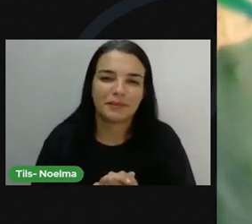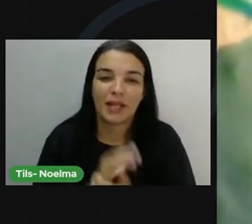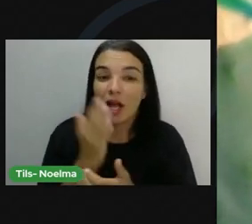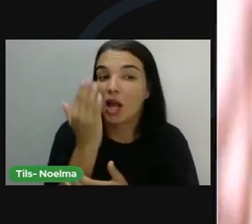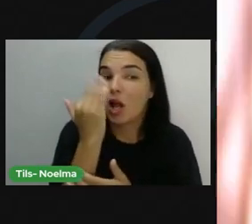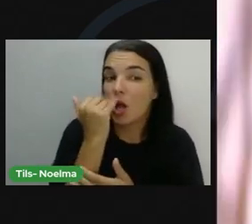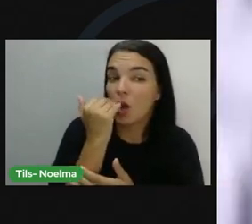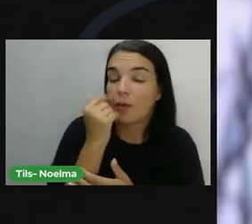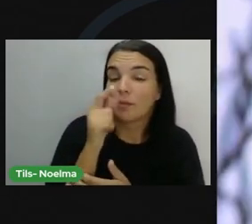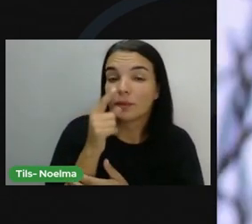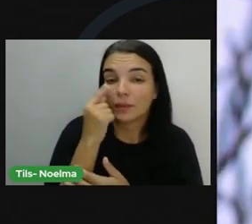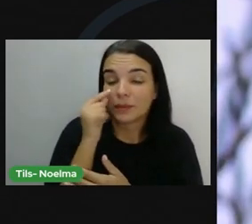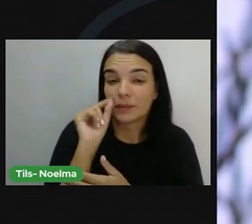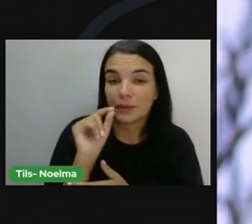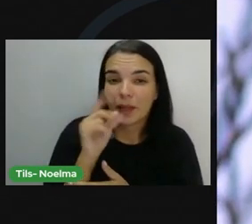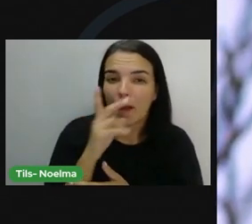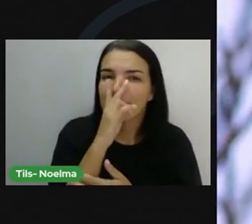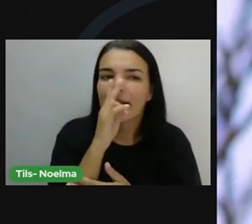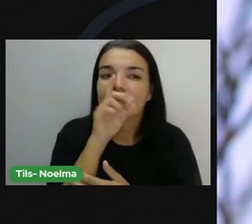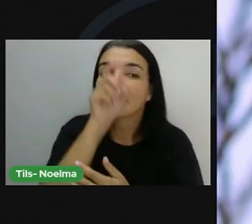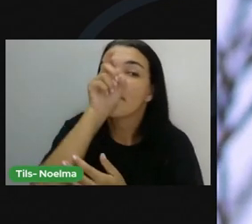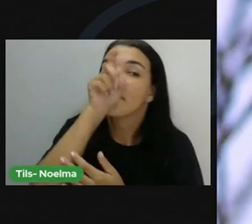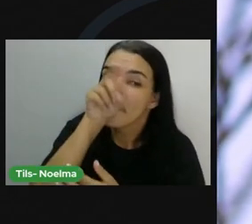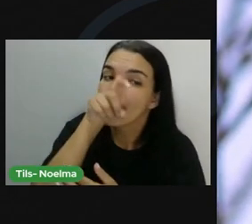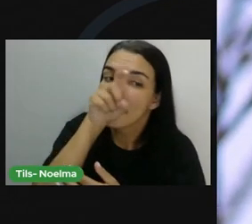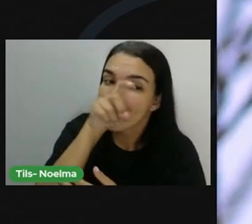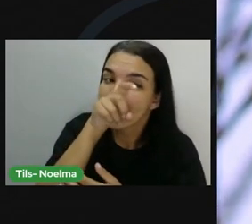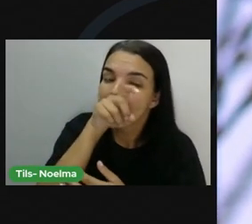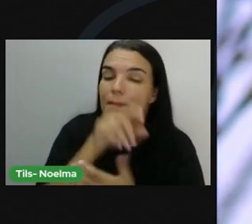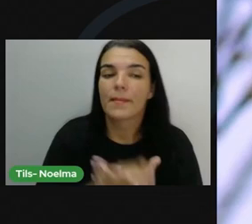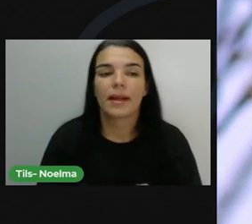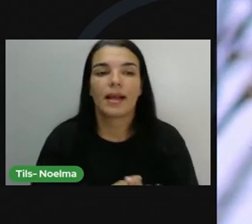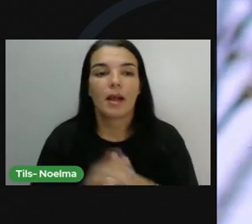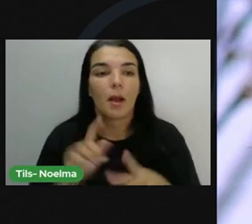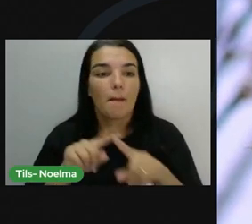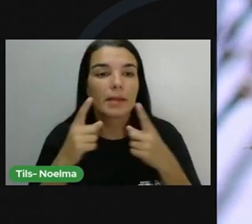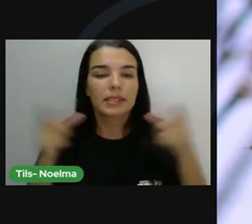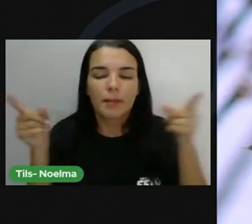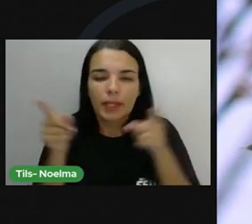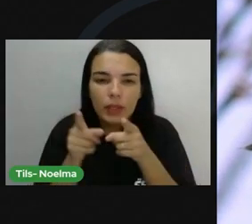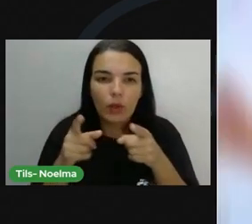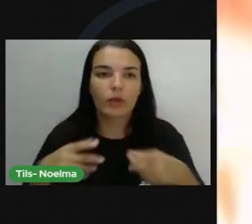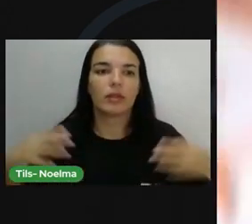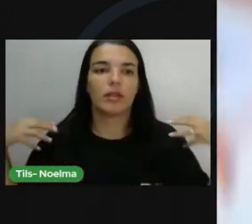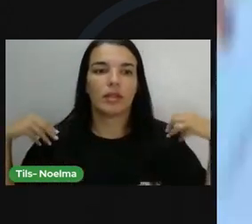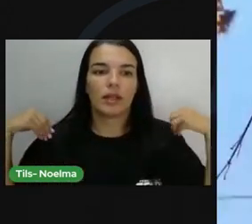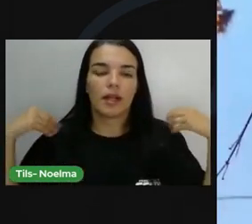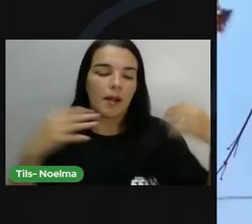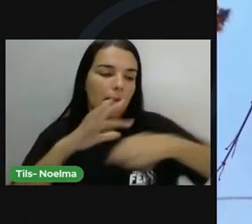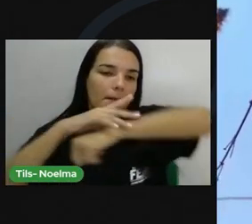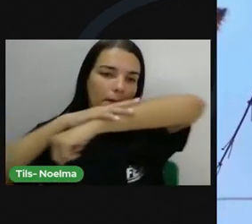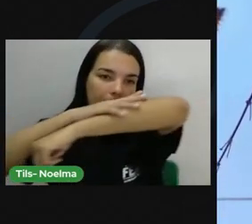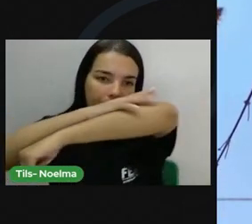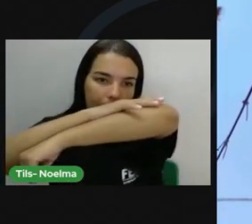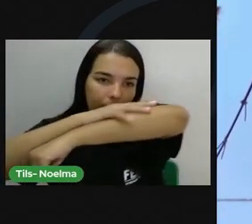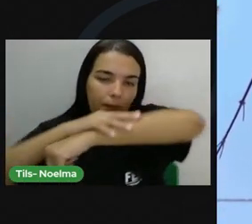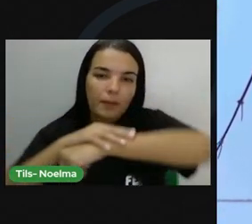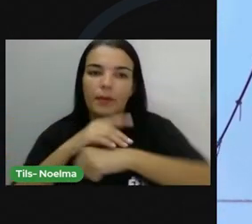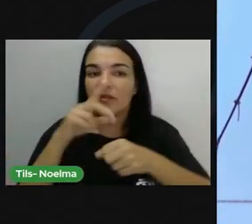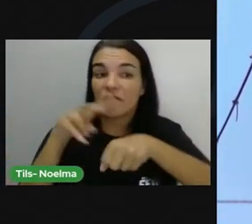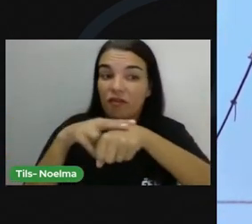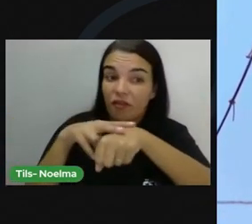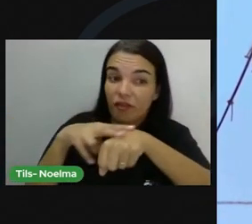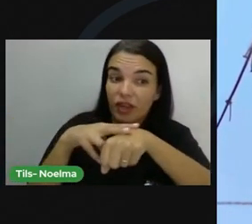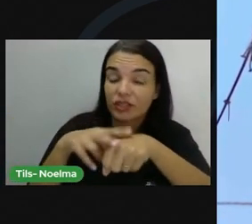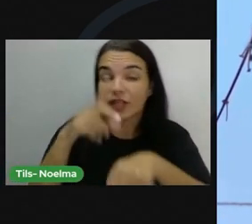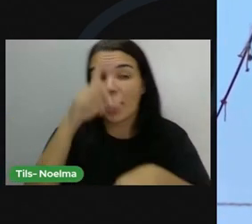É muito semelhante ao papagalho. O periquito da caatinga possui penas nas cores verde e amarelo, podendo ter variações